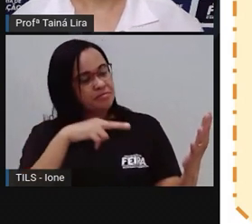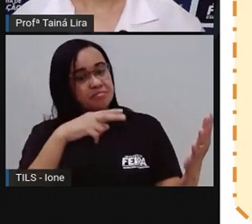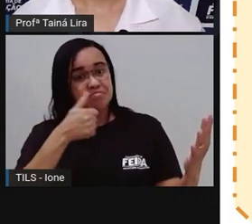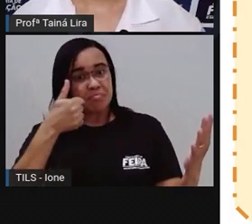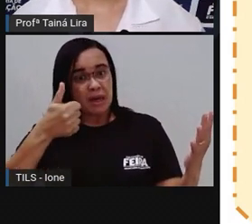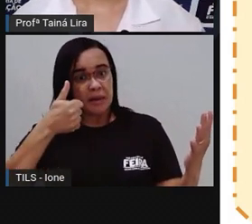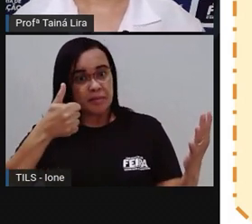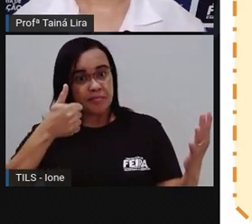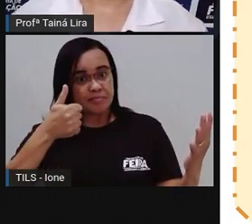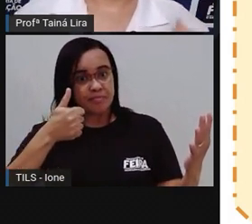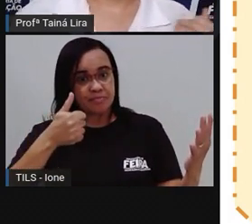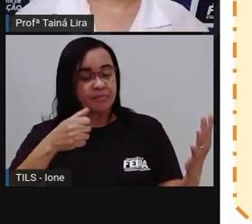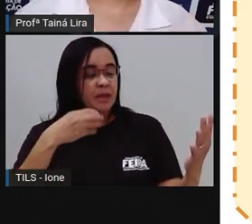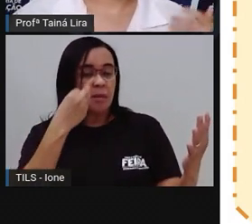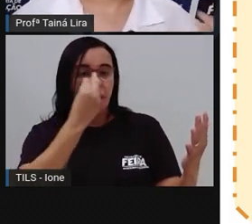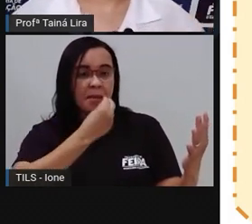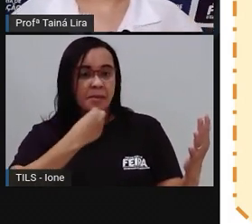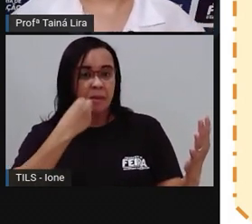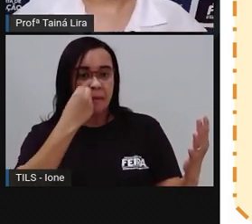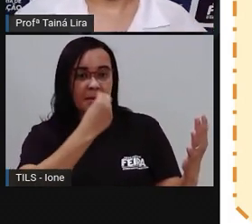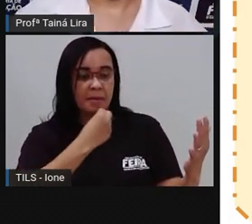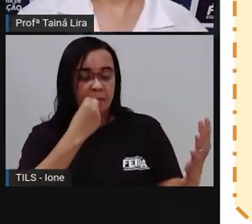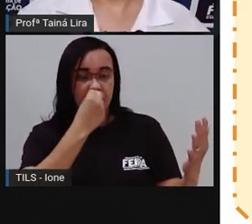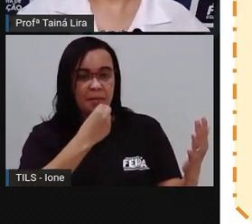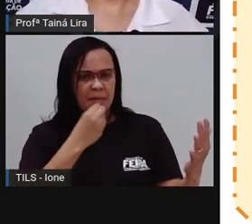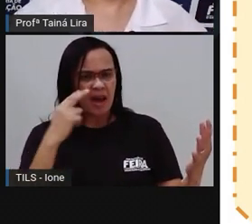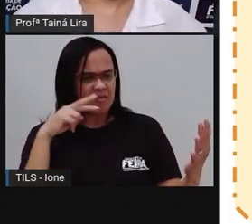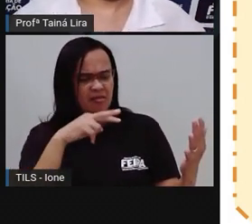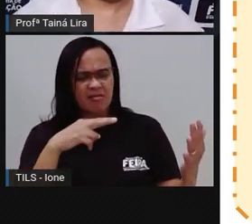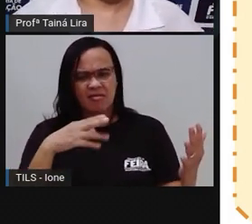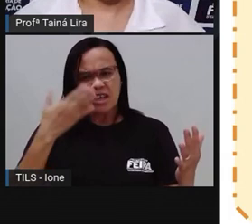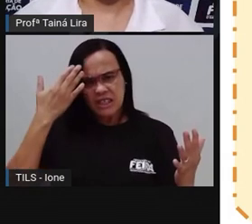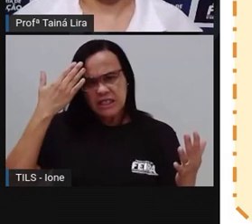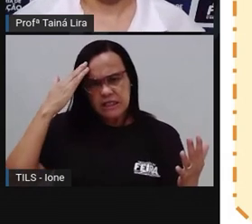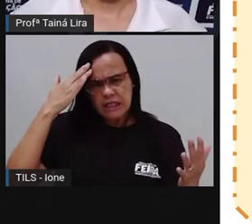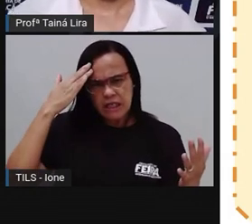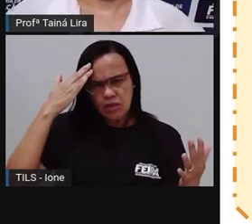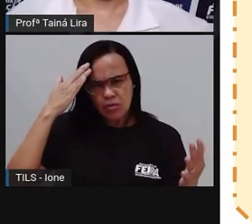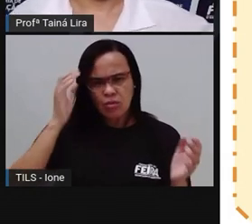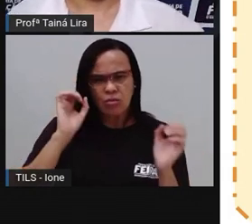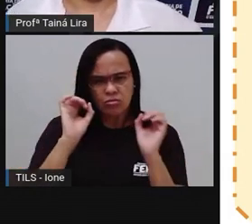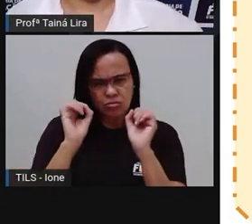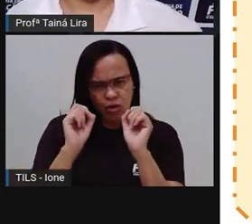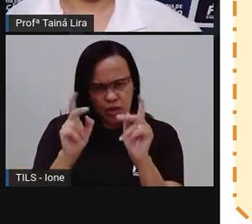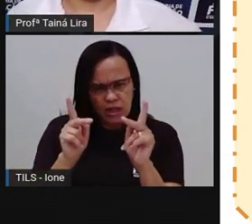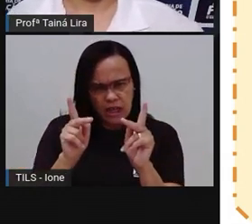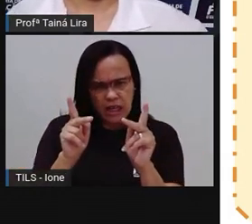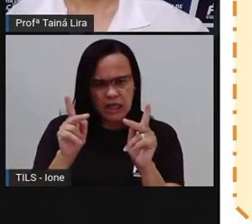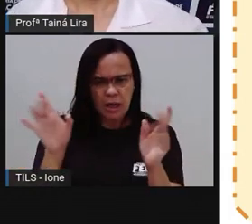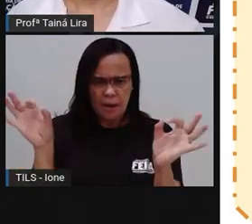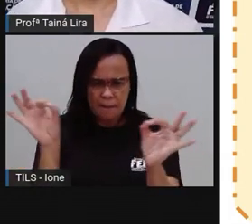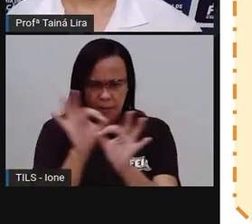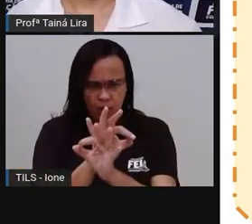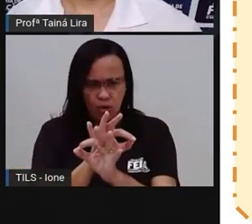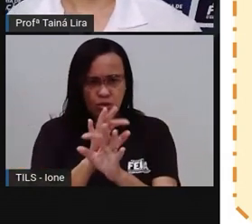ler e assim você verá se ele entendeu tudo. Então, depois do texto pronto, é importante